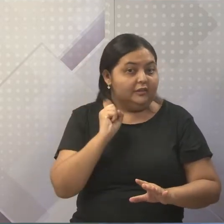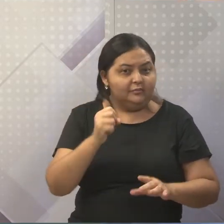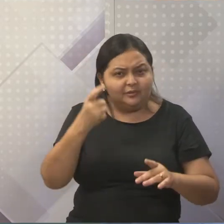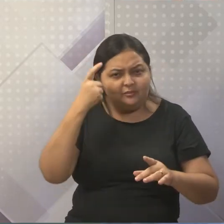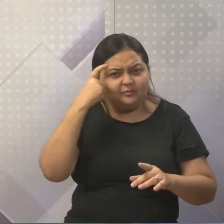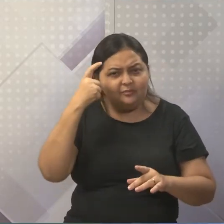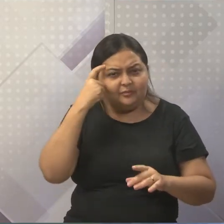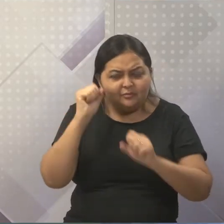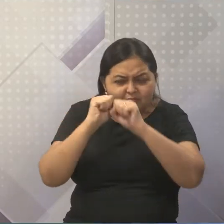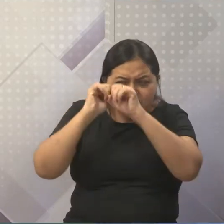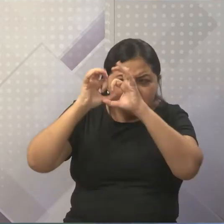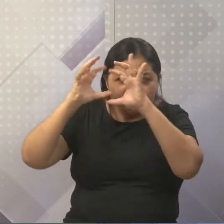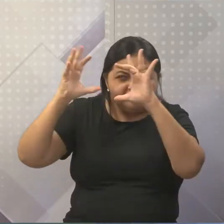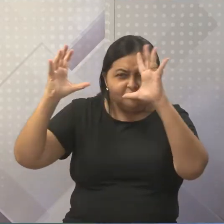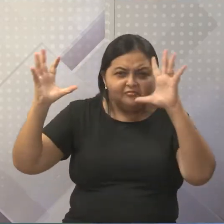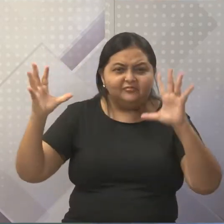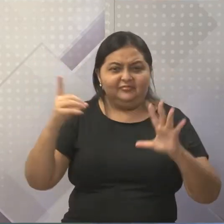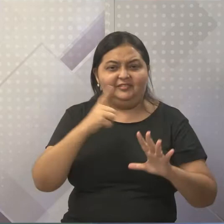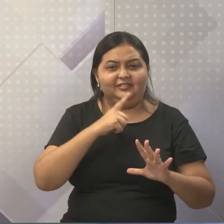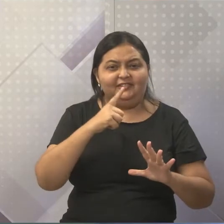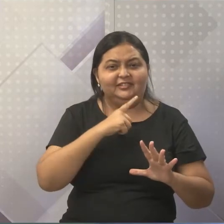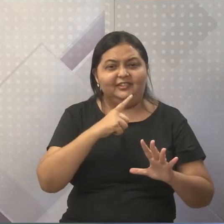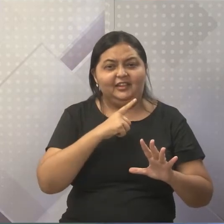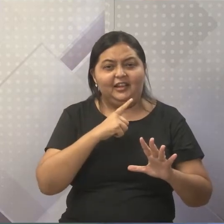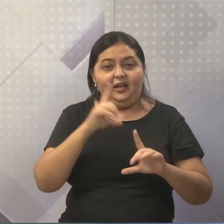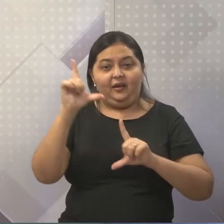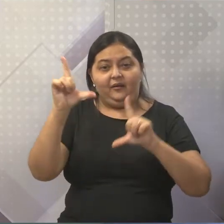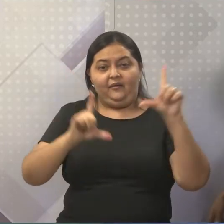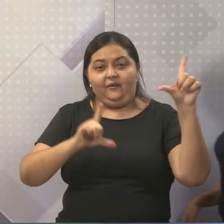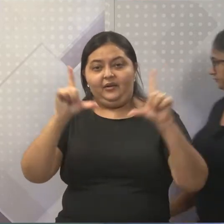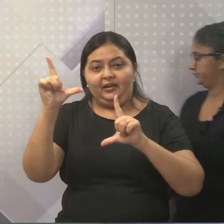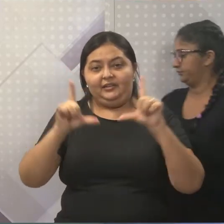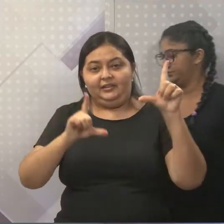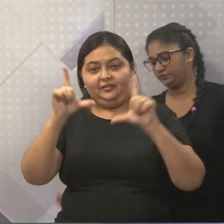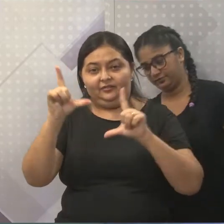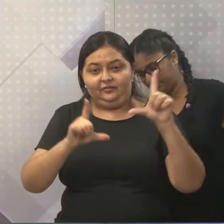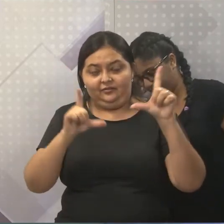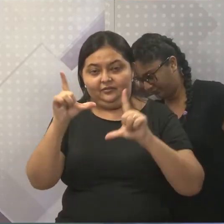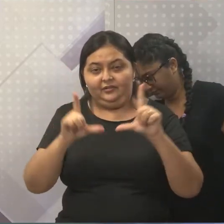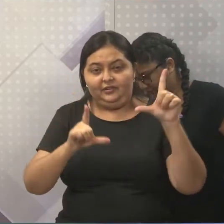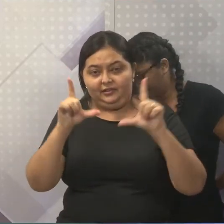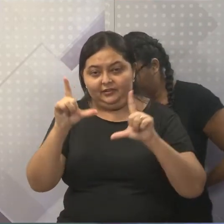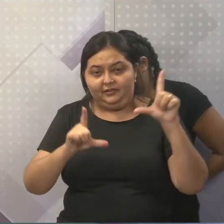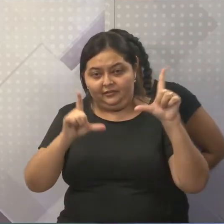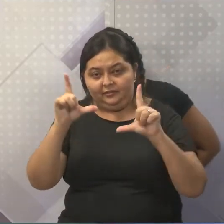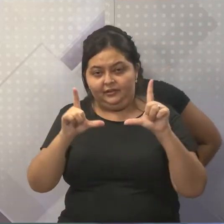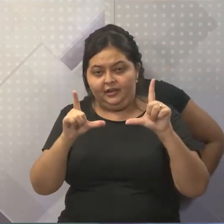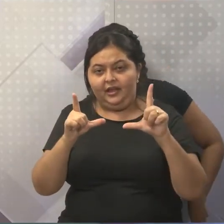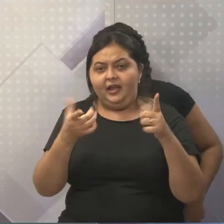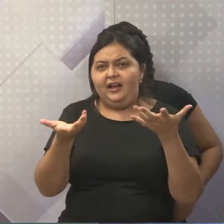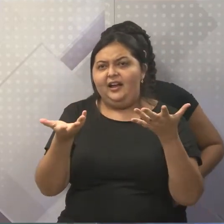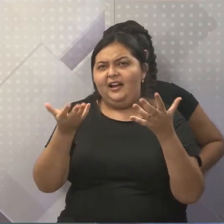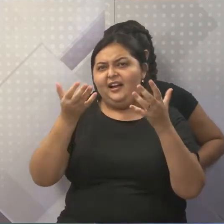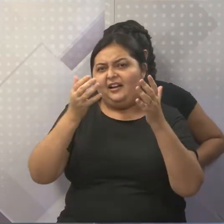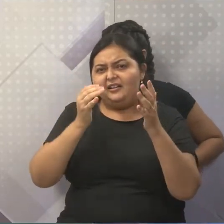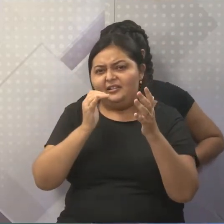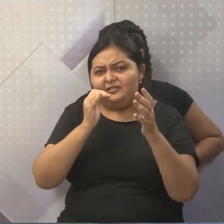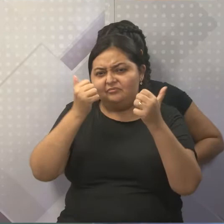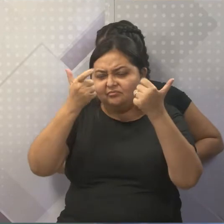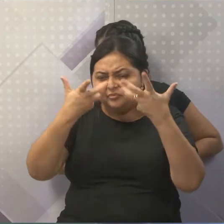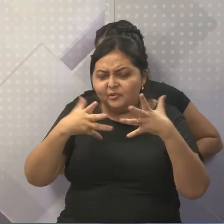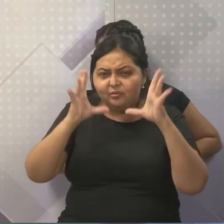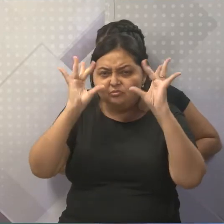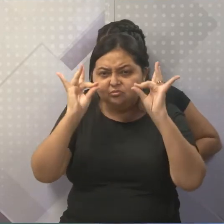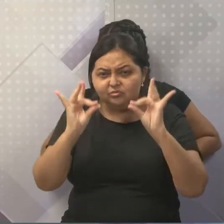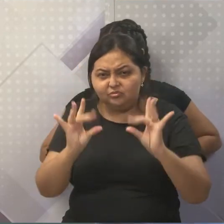aquilo. Já com a chegada da TV, com a de venda da TV, a descrição não é tão mais importante, mas